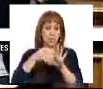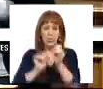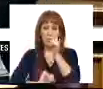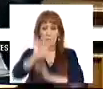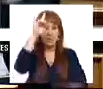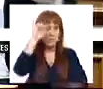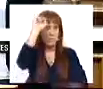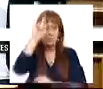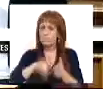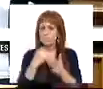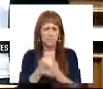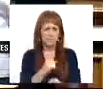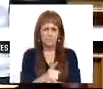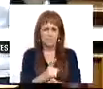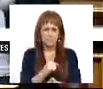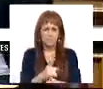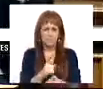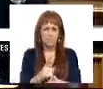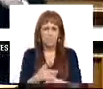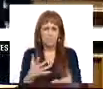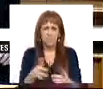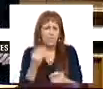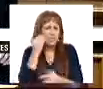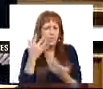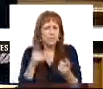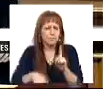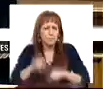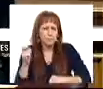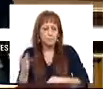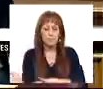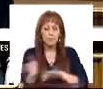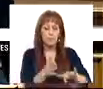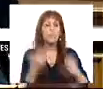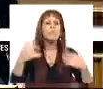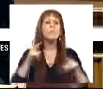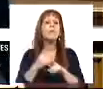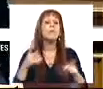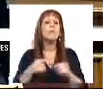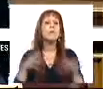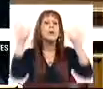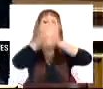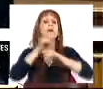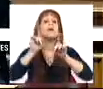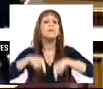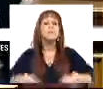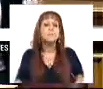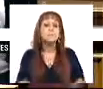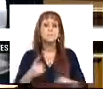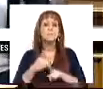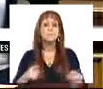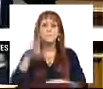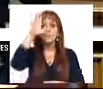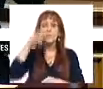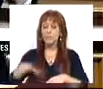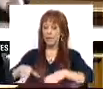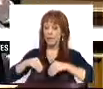ideológica é sempre a mesma. Não há hipótese, não há forma de escapar. Mas porquê é é enganadora também? Porque o Estado